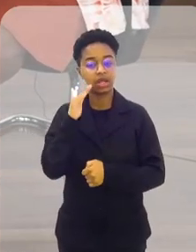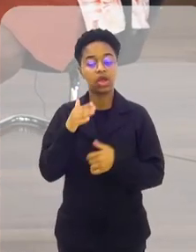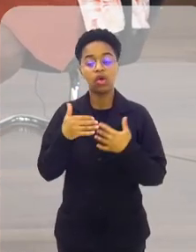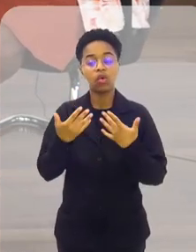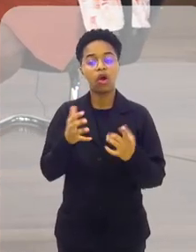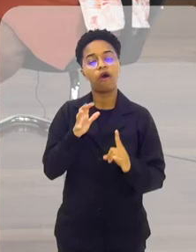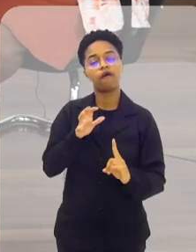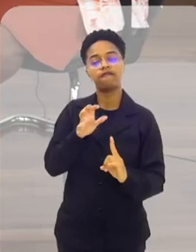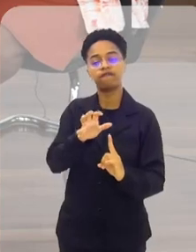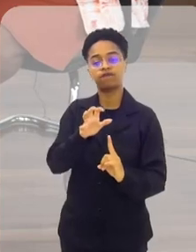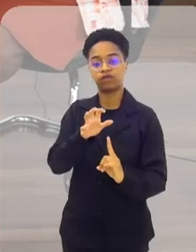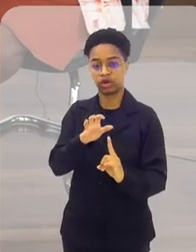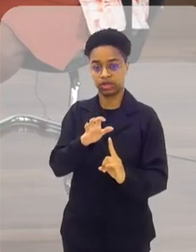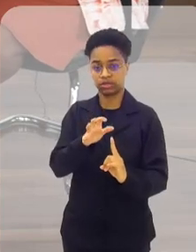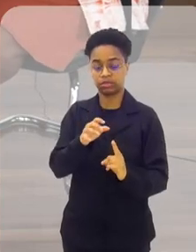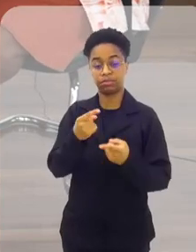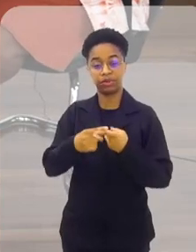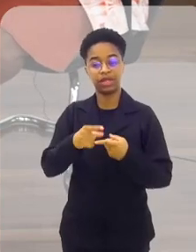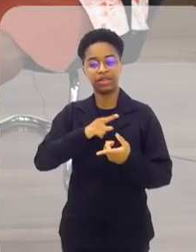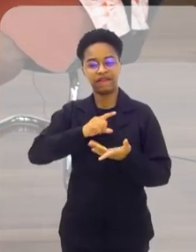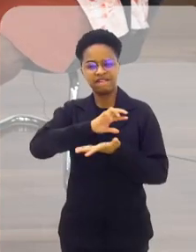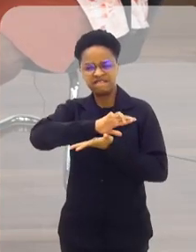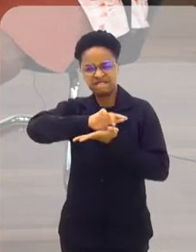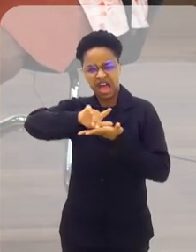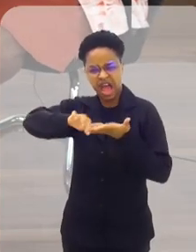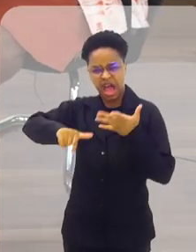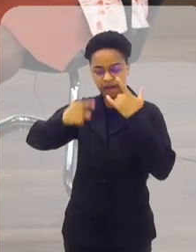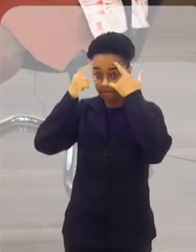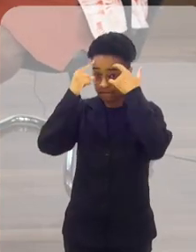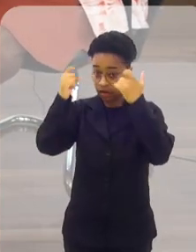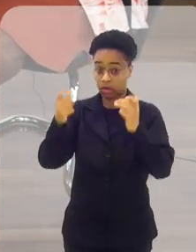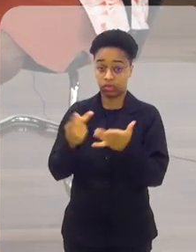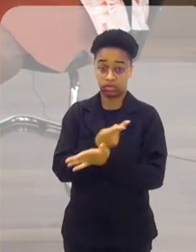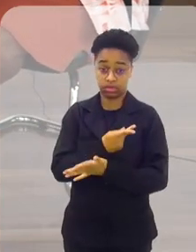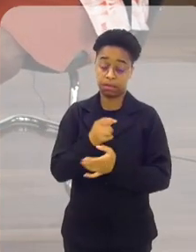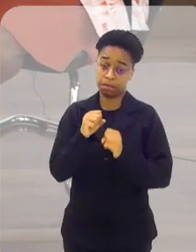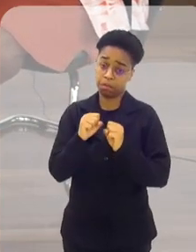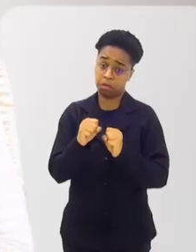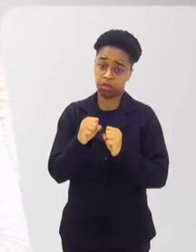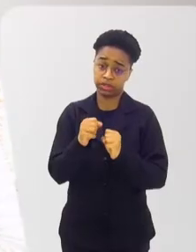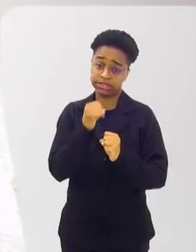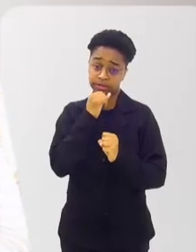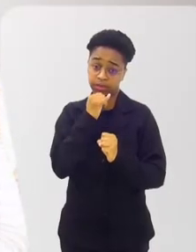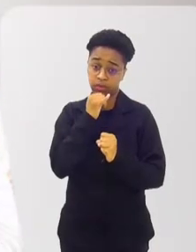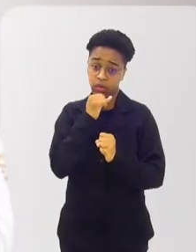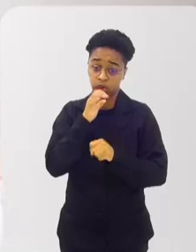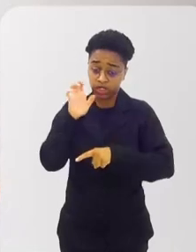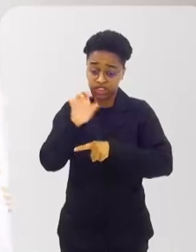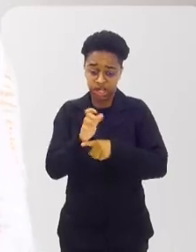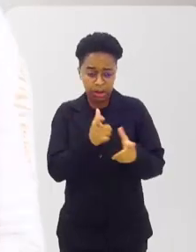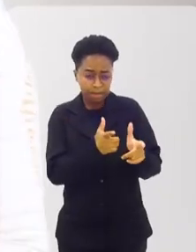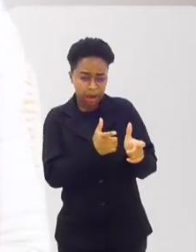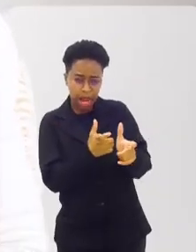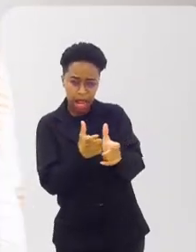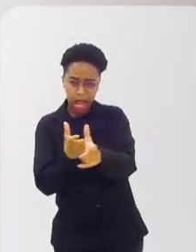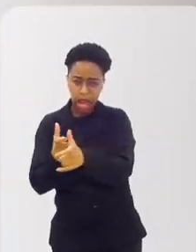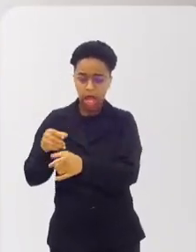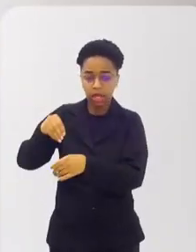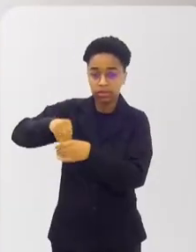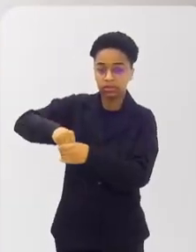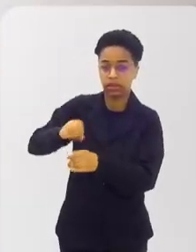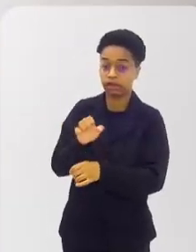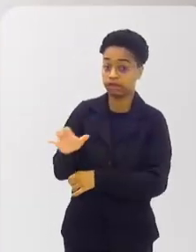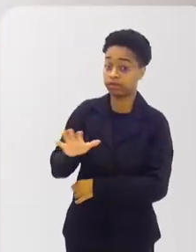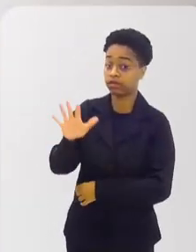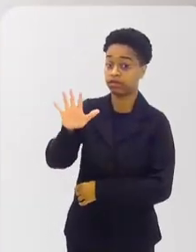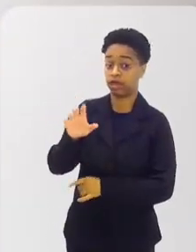são os impactos dessas múltiplas violências, que pode ser desde a violência do braço armado do Estado, dentro